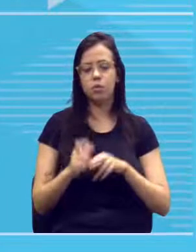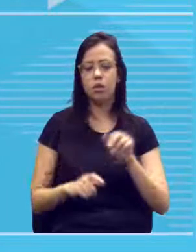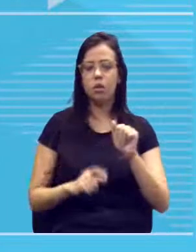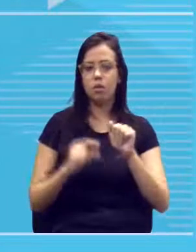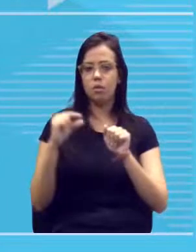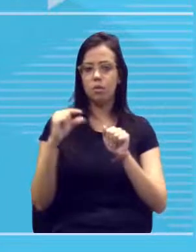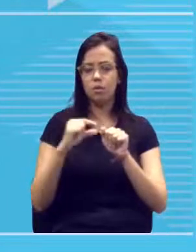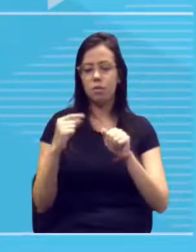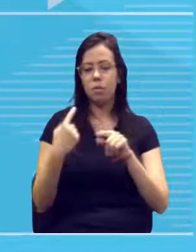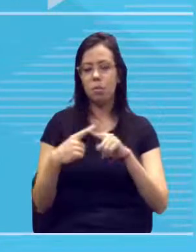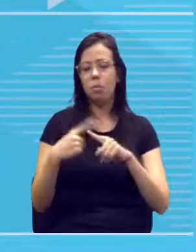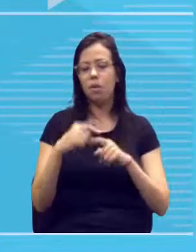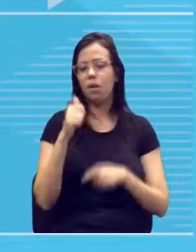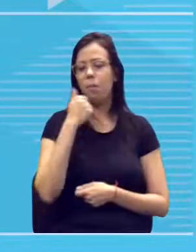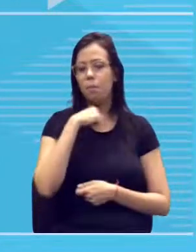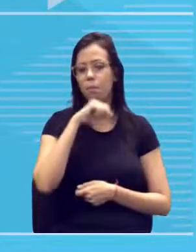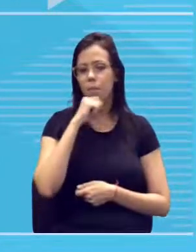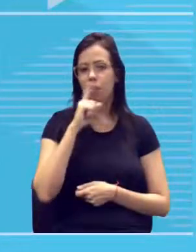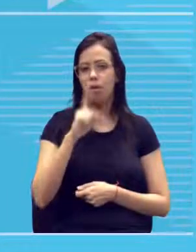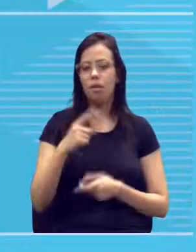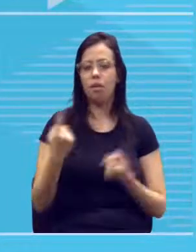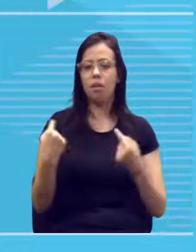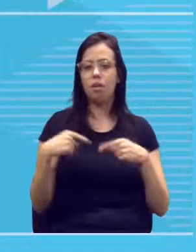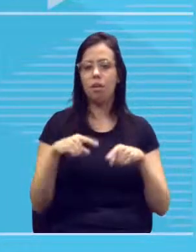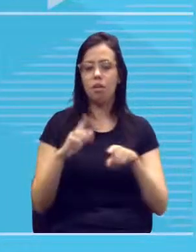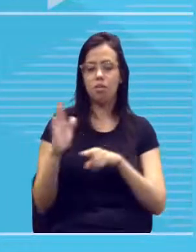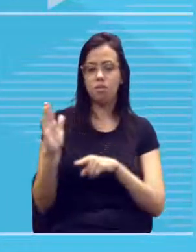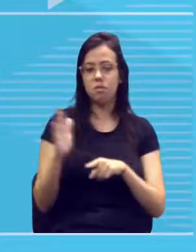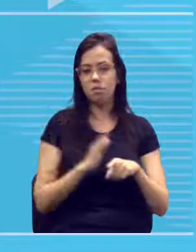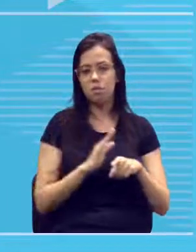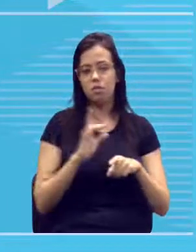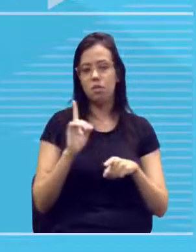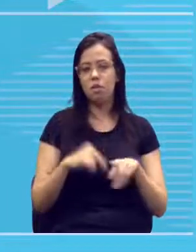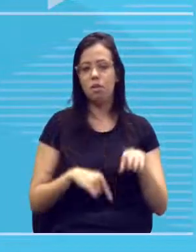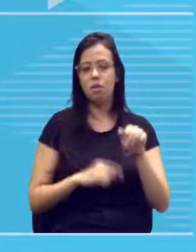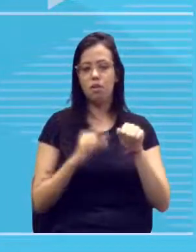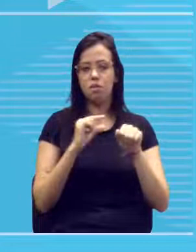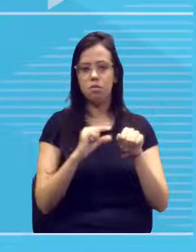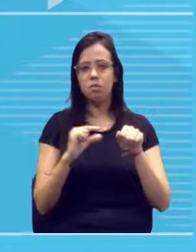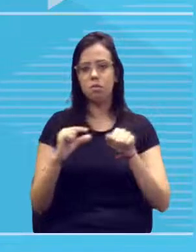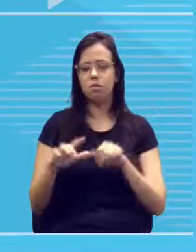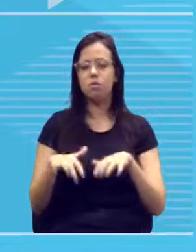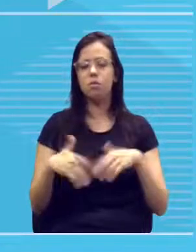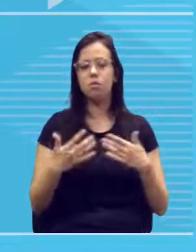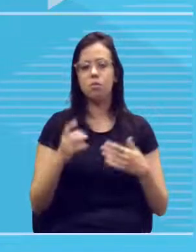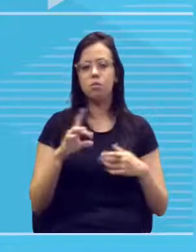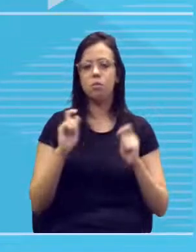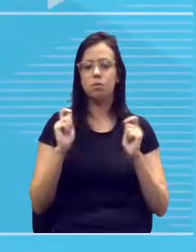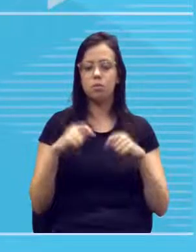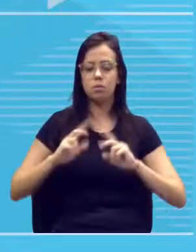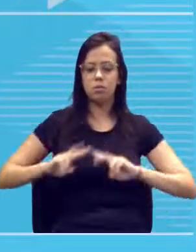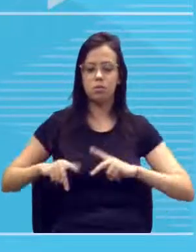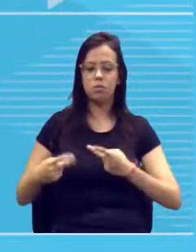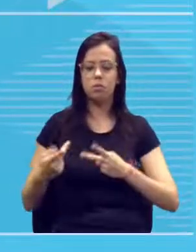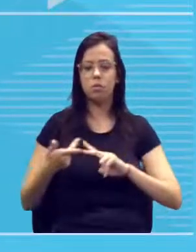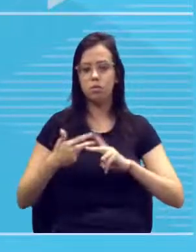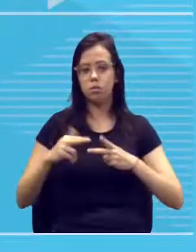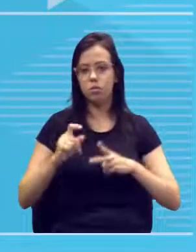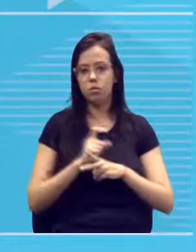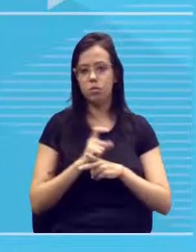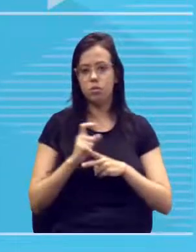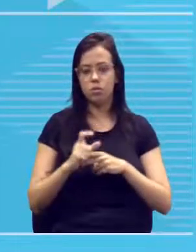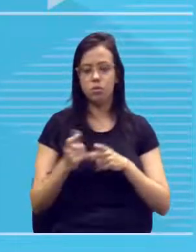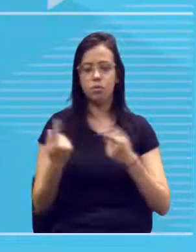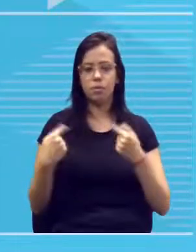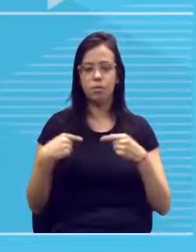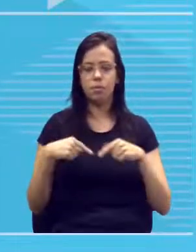Porque a mãe, ela é recessiva, ela é azinho, azinho. Então, ela só pode mandar genes recessivos. Então,